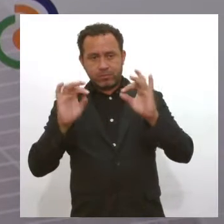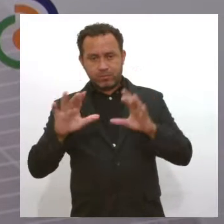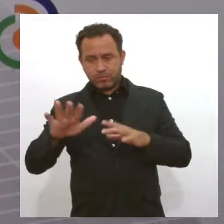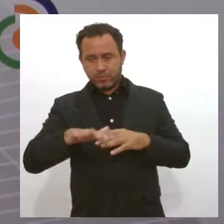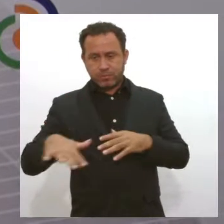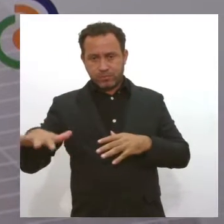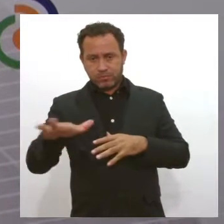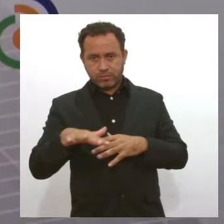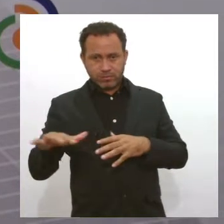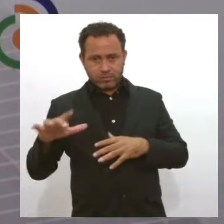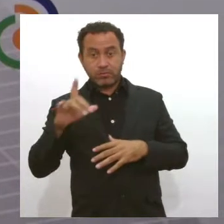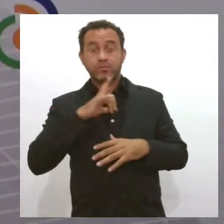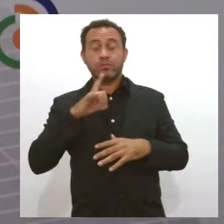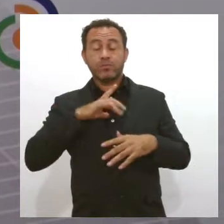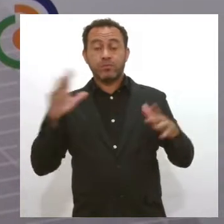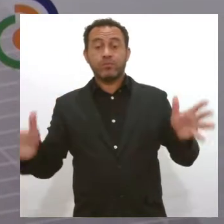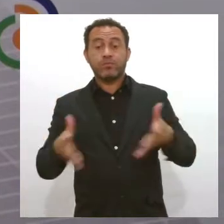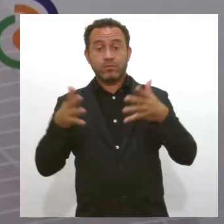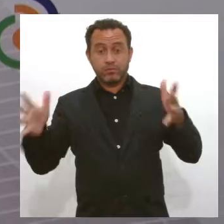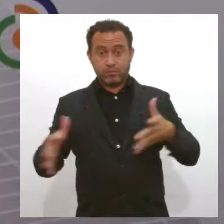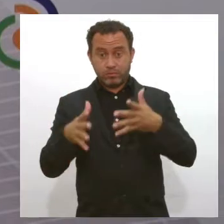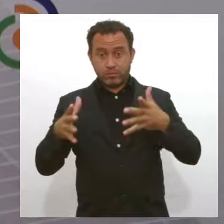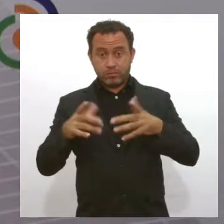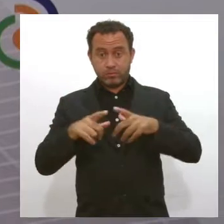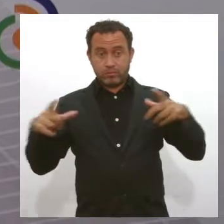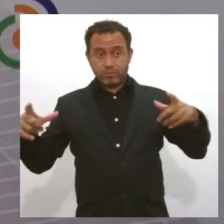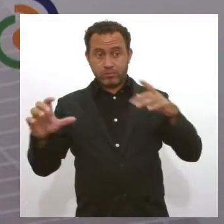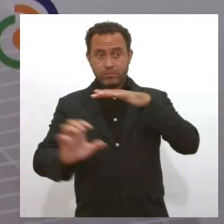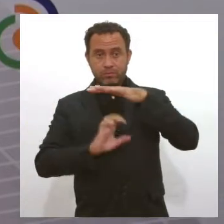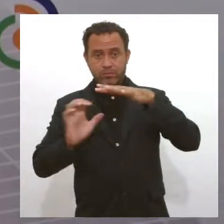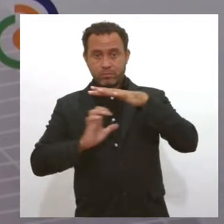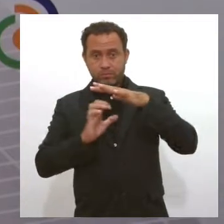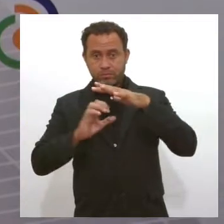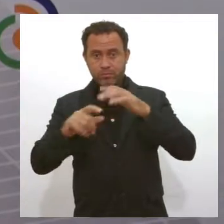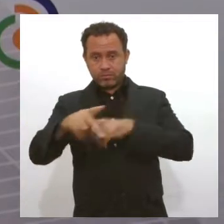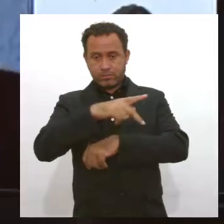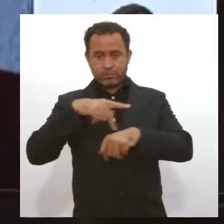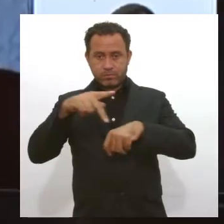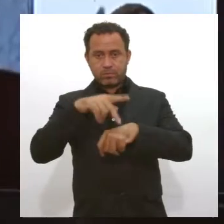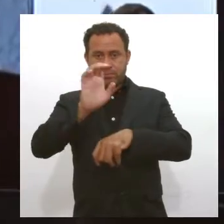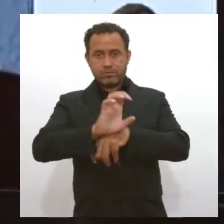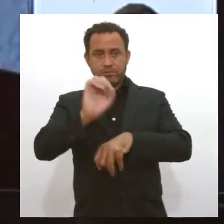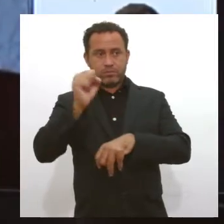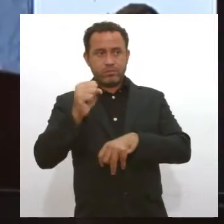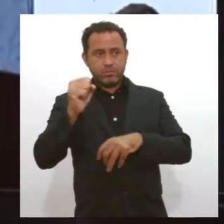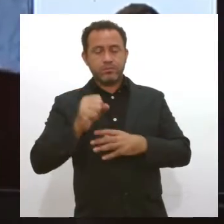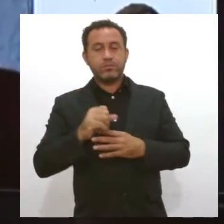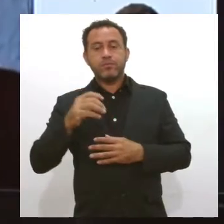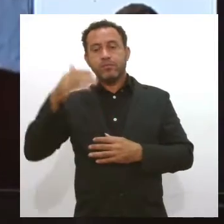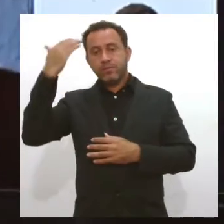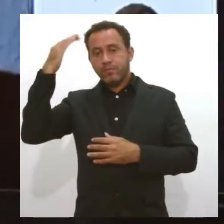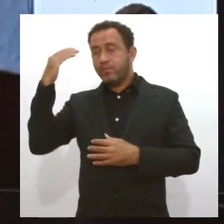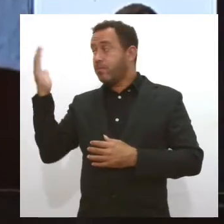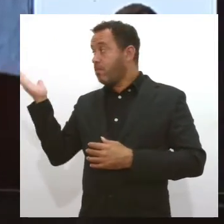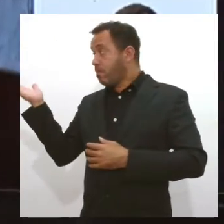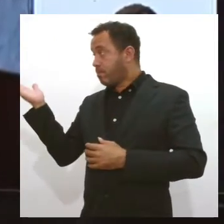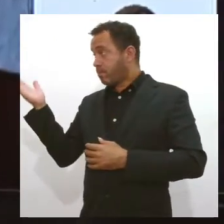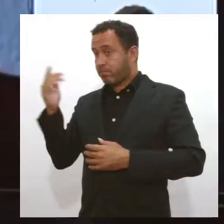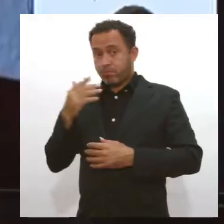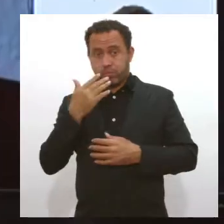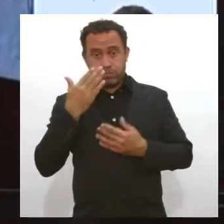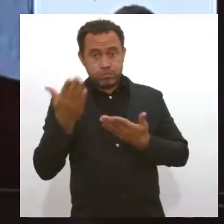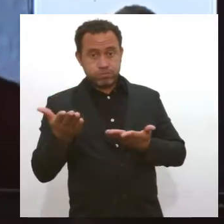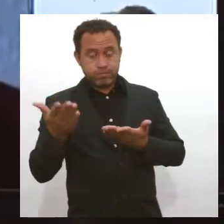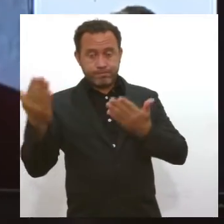área, o que tem promovido um grande desenvolvimento econômico no país e no Estado de Sergipe. O deputado Gilmar Carvalho pediu atenção à